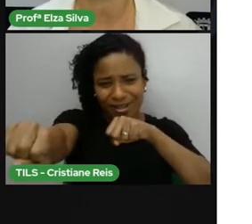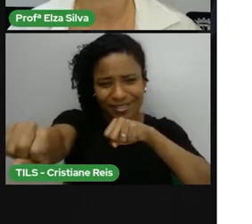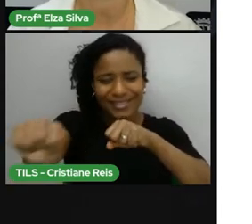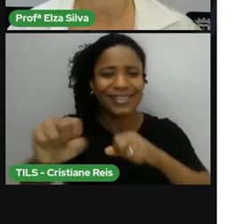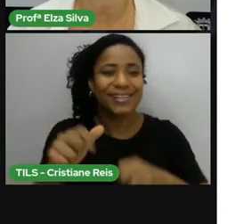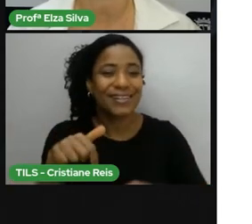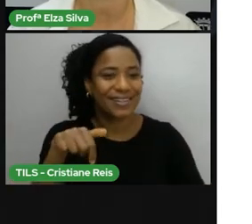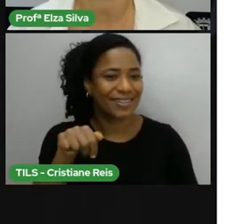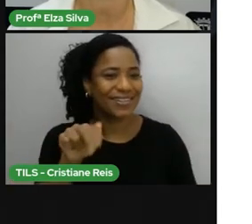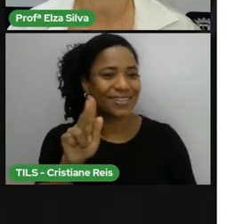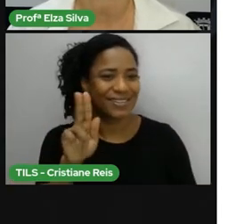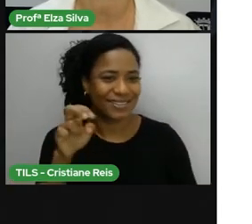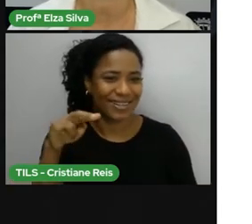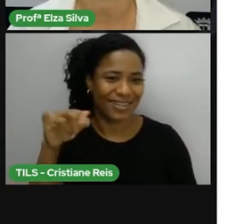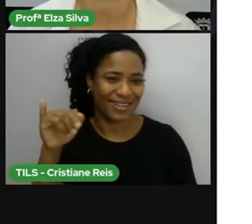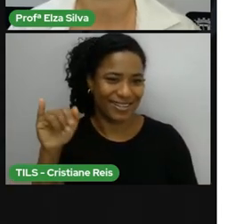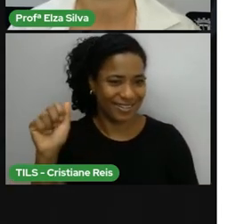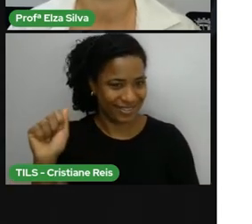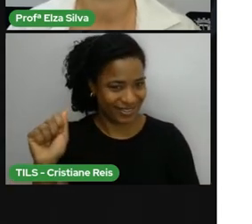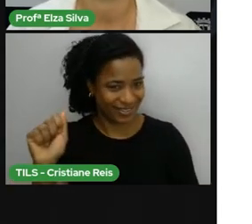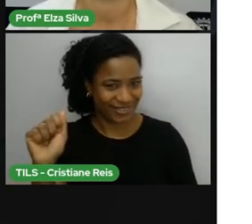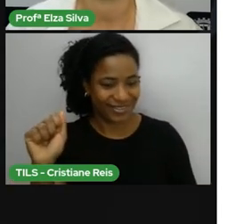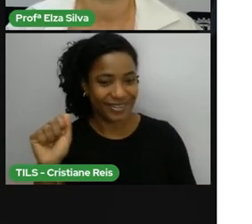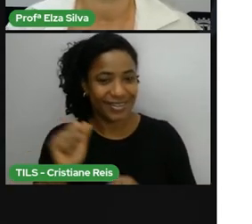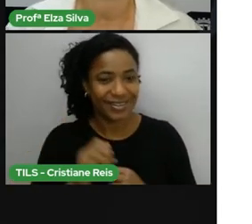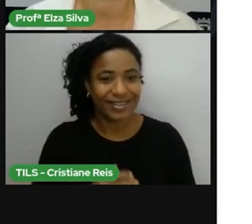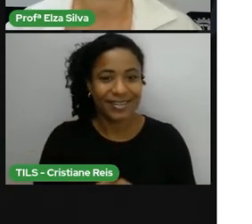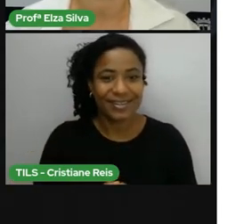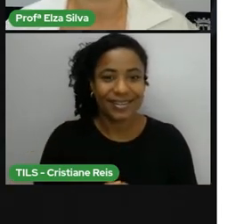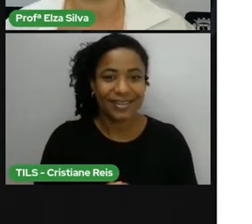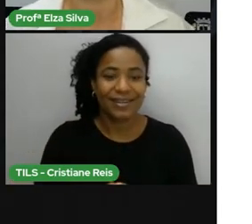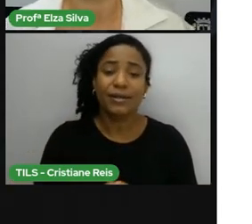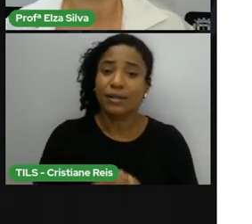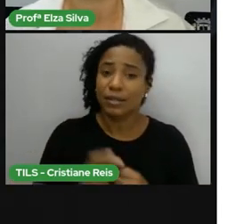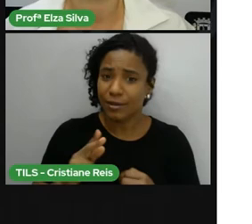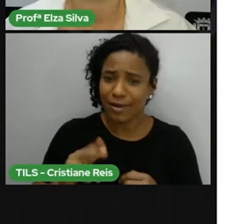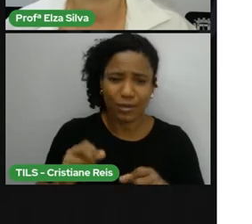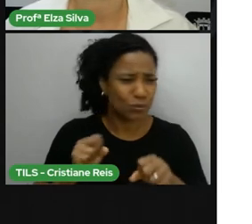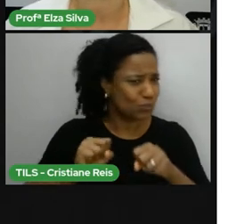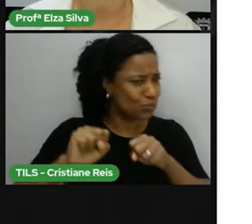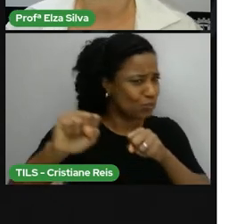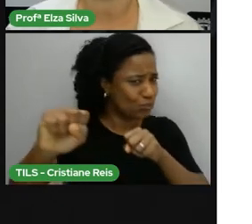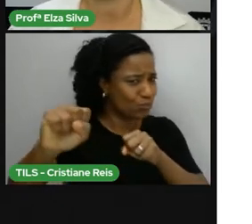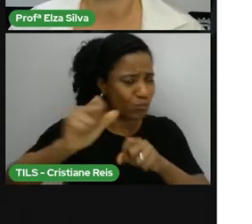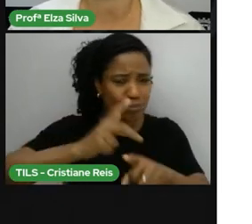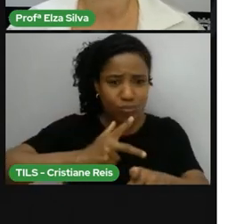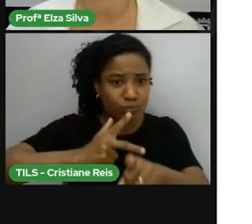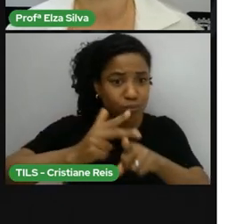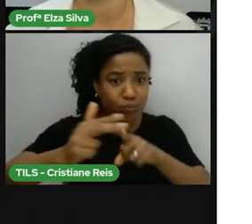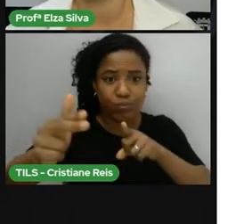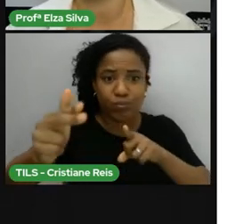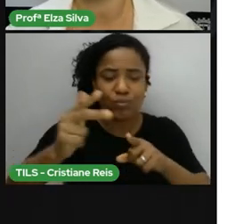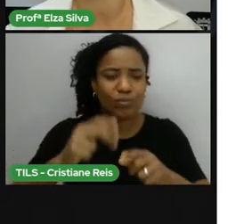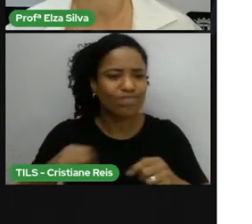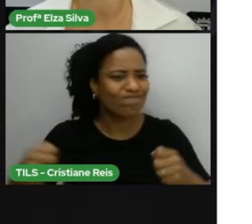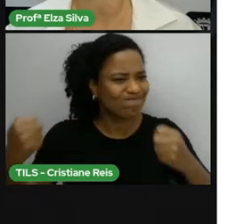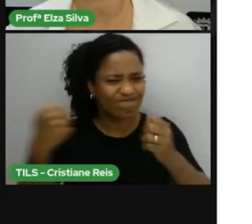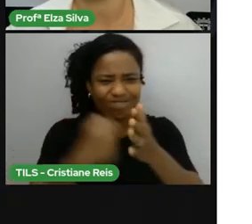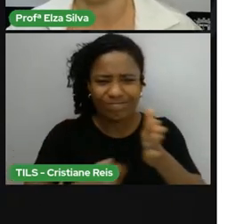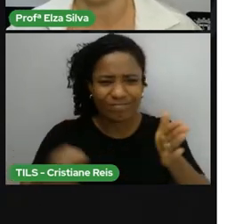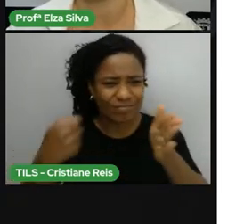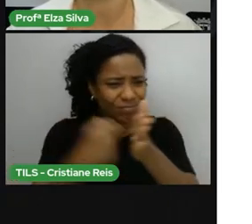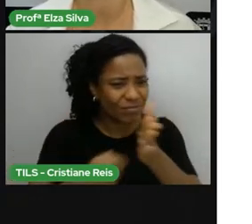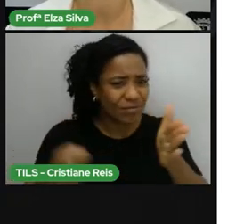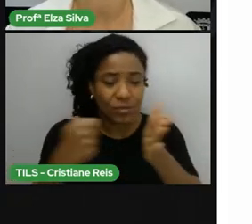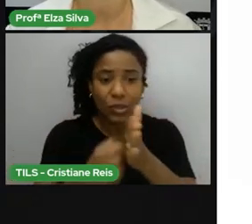heróis Da história Keniana São heróis Que defendem E que lutam Em suas